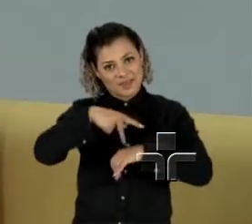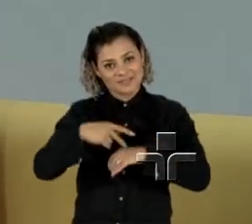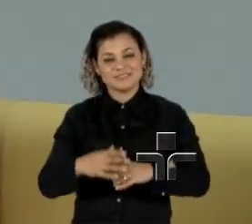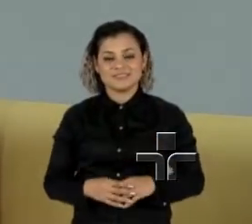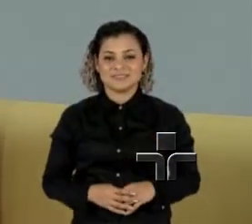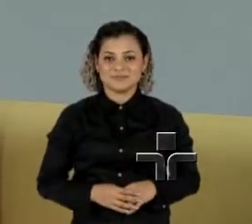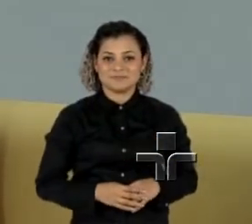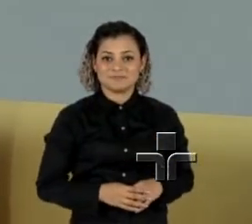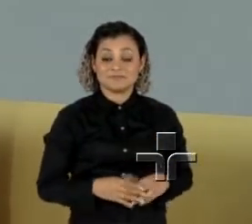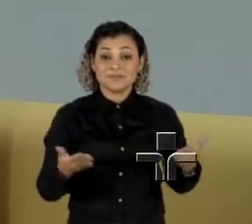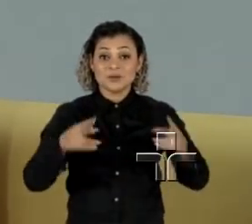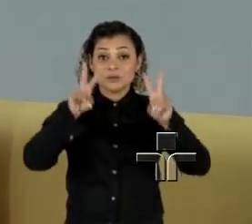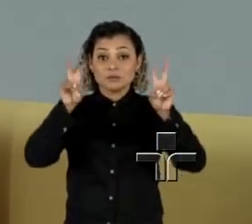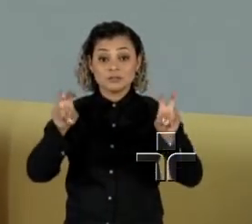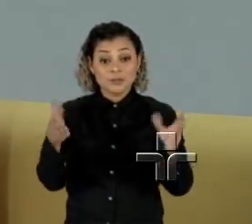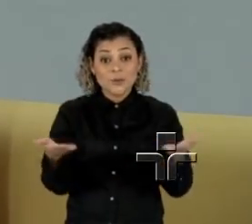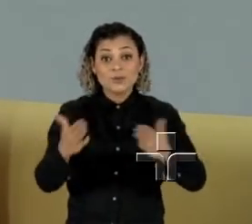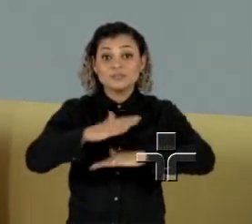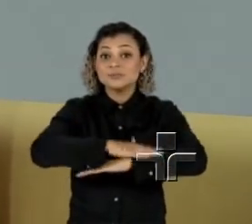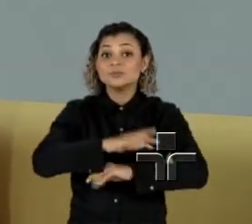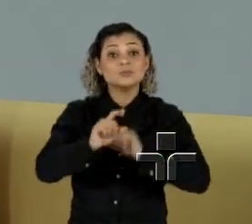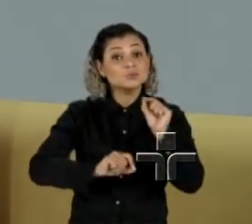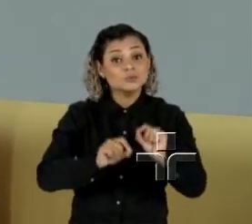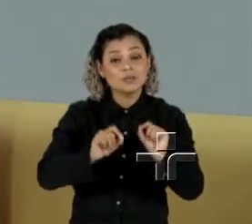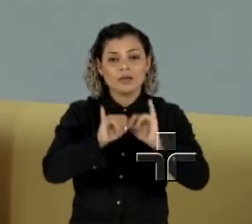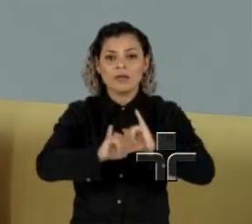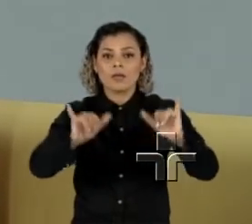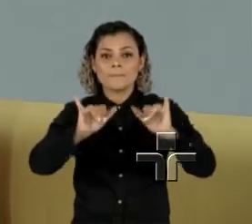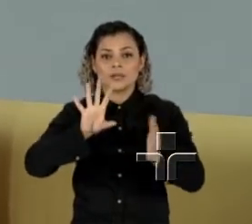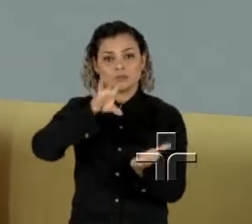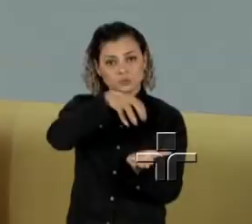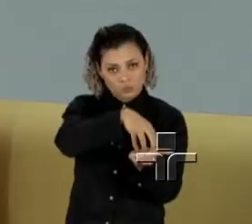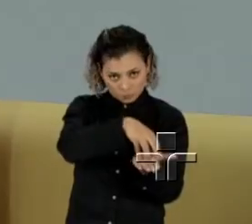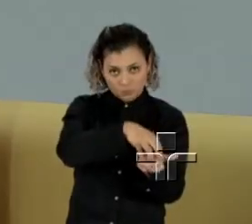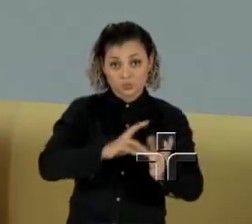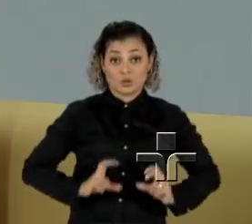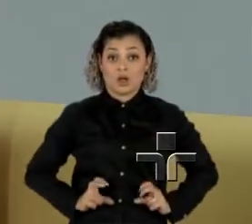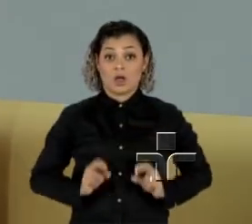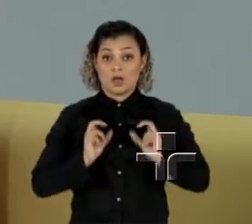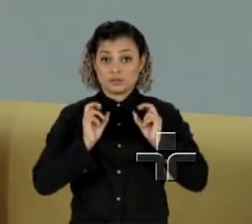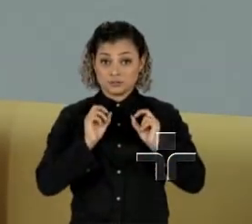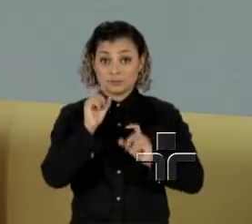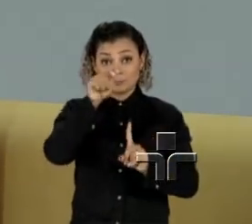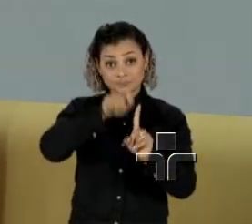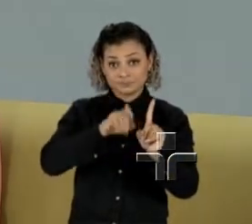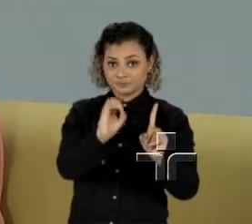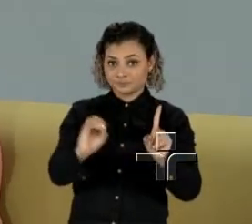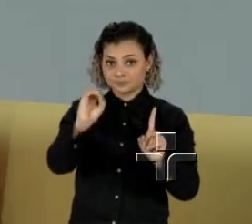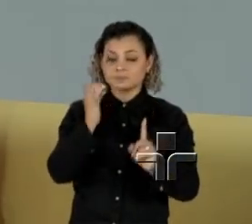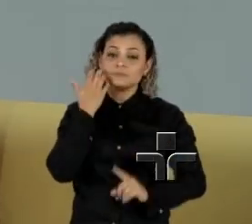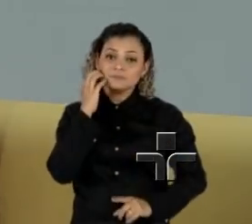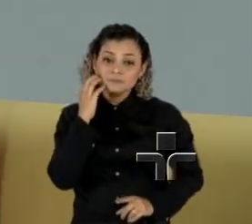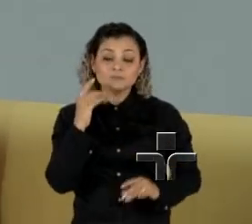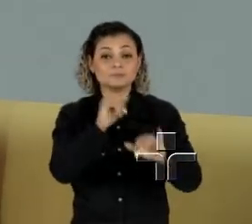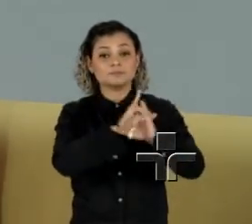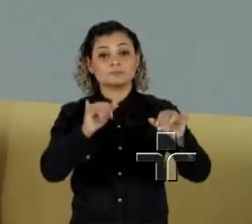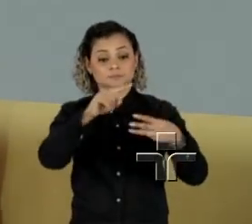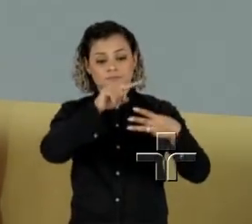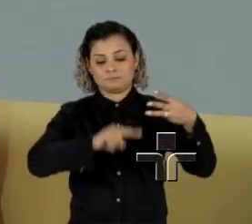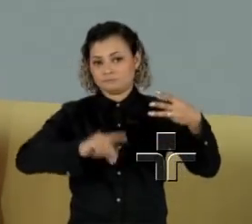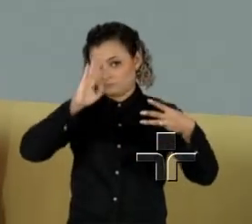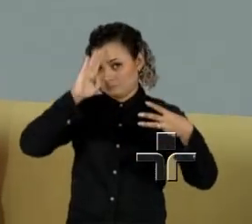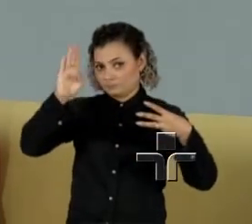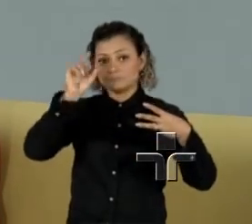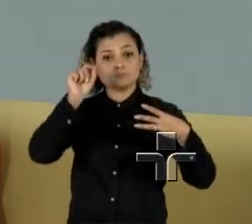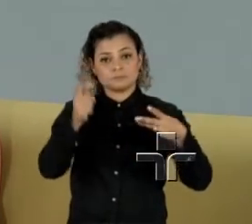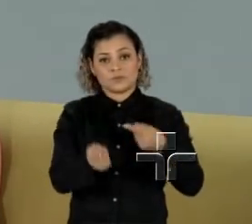Vamos para o nosso tema de hoje aqui no estúdio. A campanha do Instituto Nacional do Câncer, neste outubro rosa, reforça três pontos no